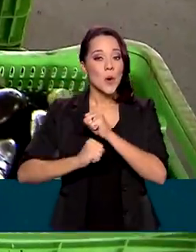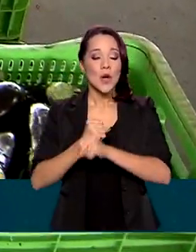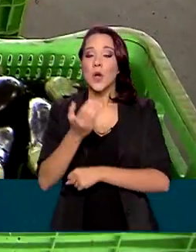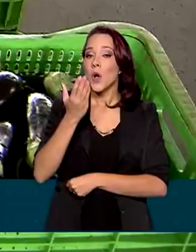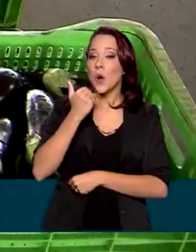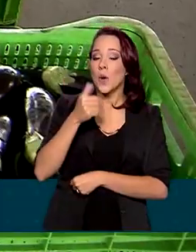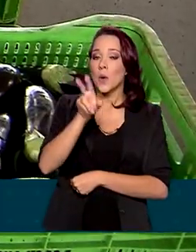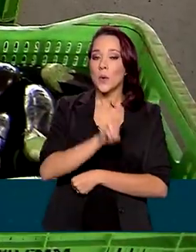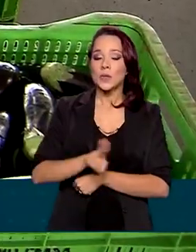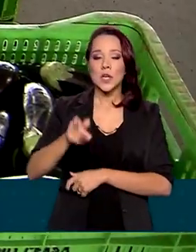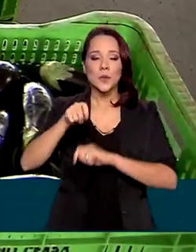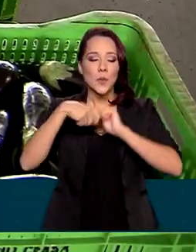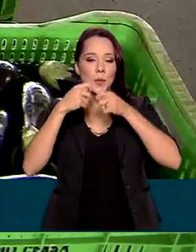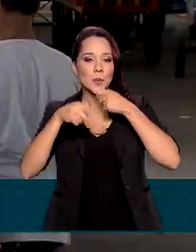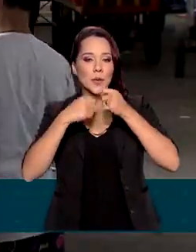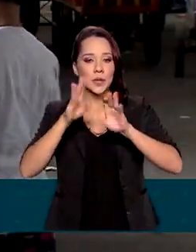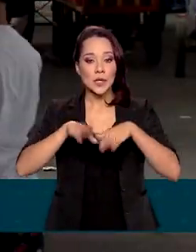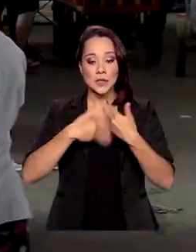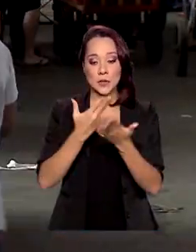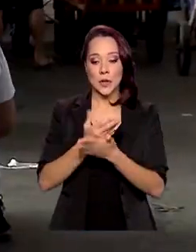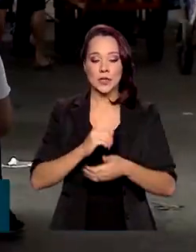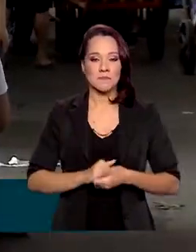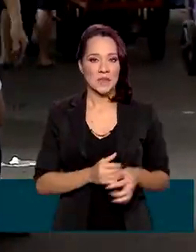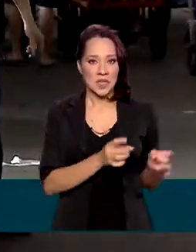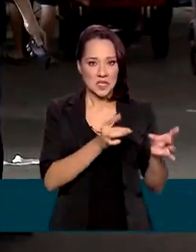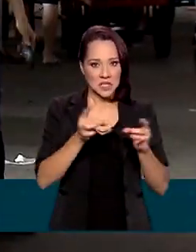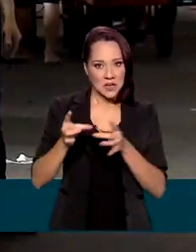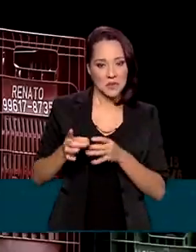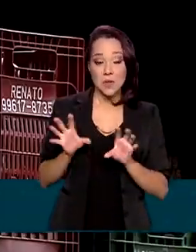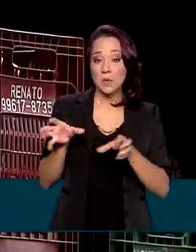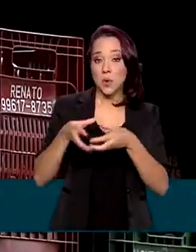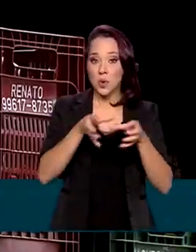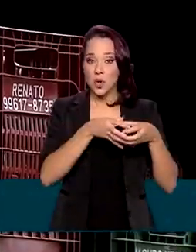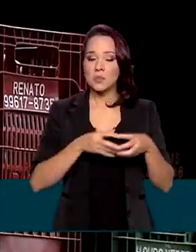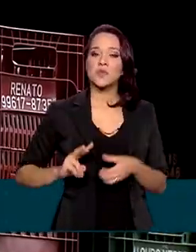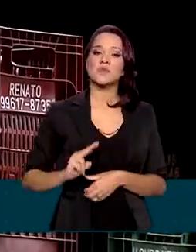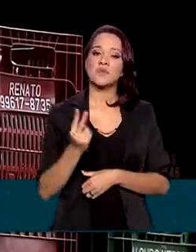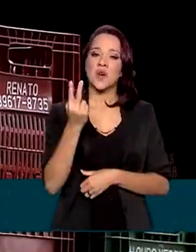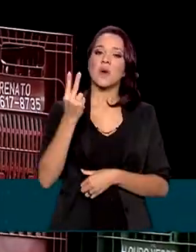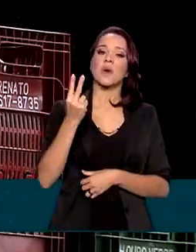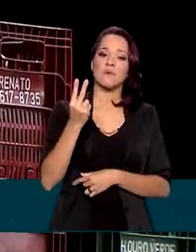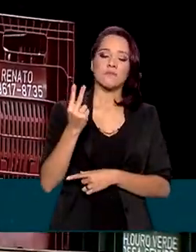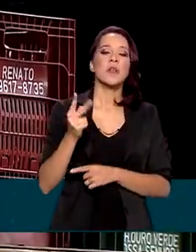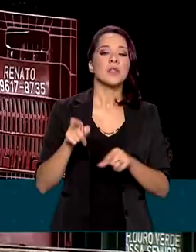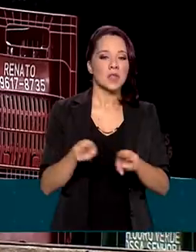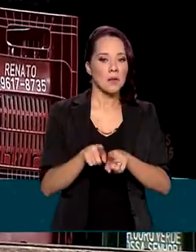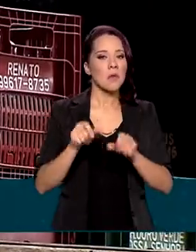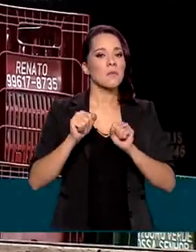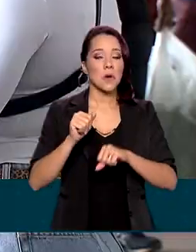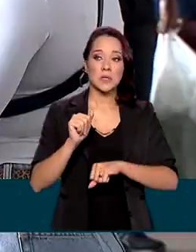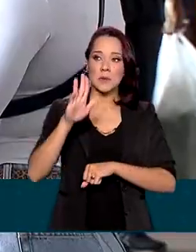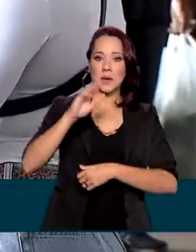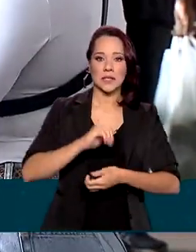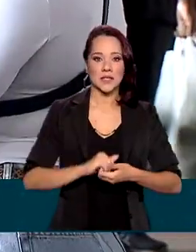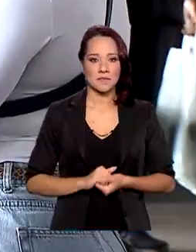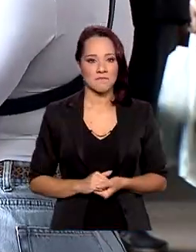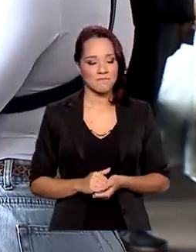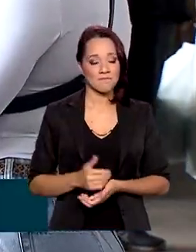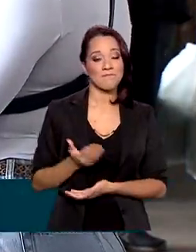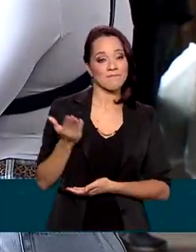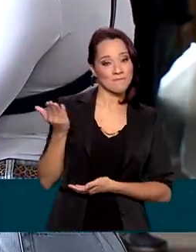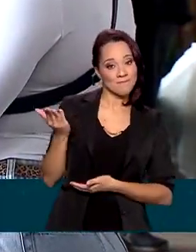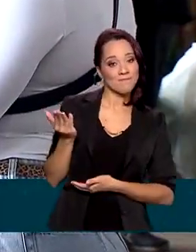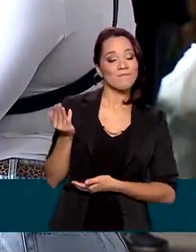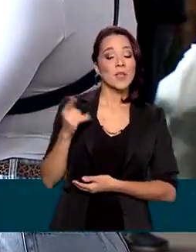serão usados na merenda das escolas. Se a venda for feita por grupos, o valor comercializado também pode ser maior. Neste caso,